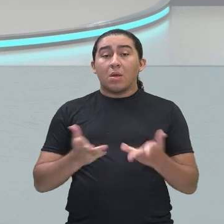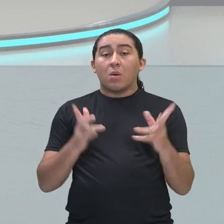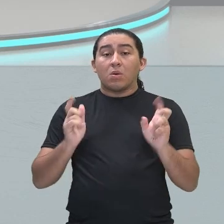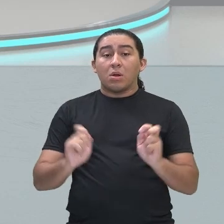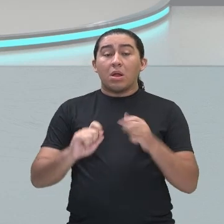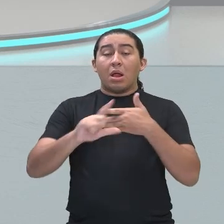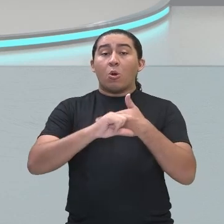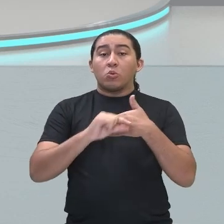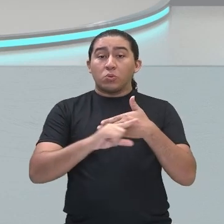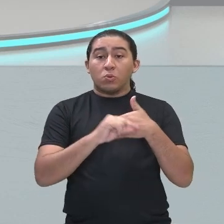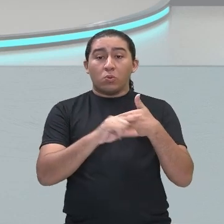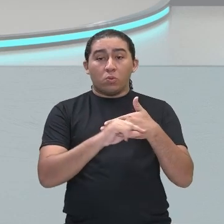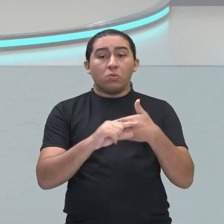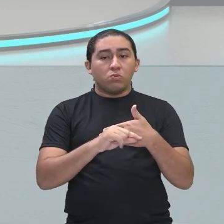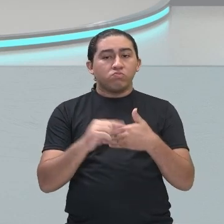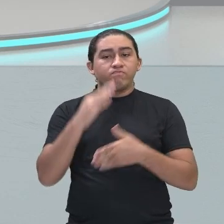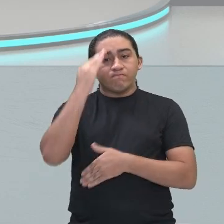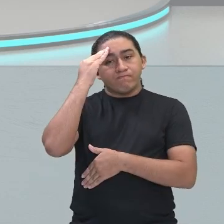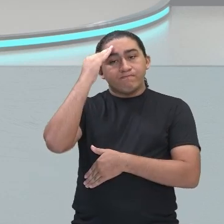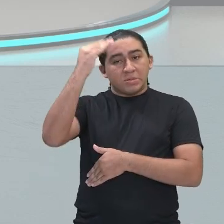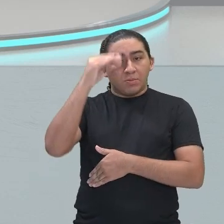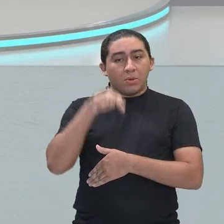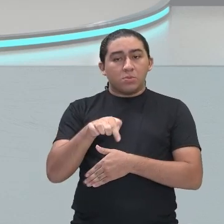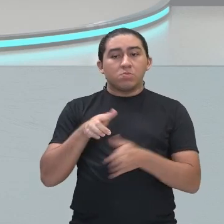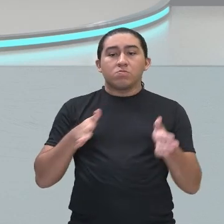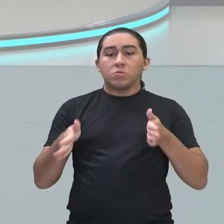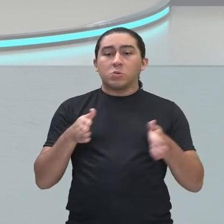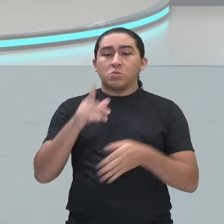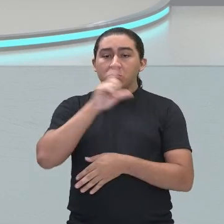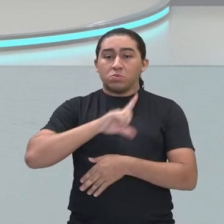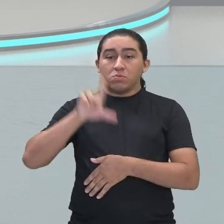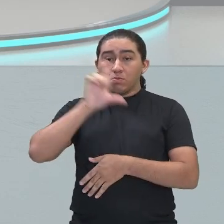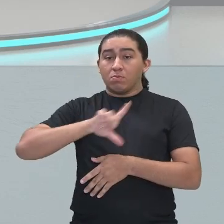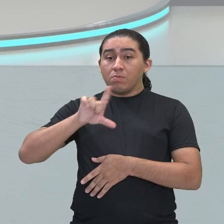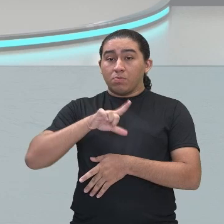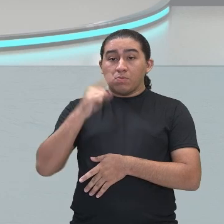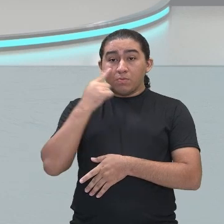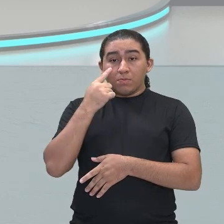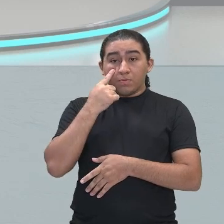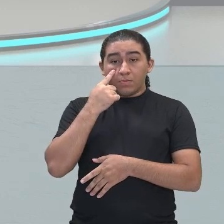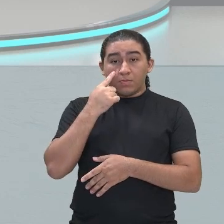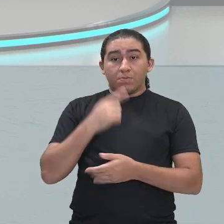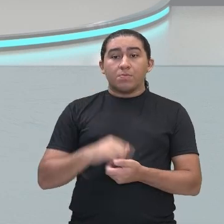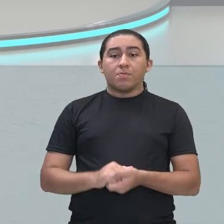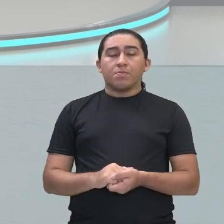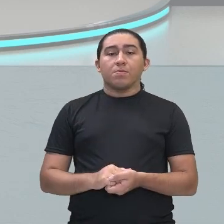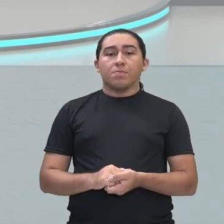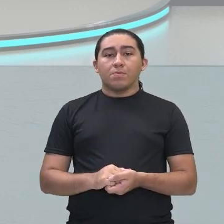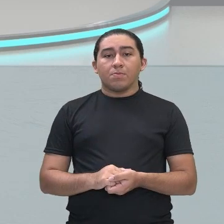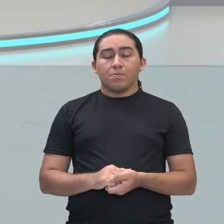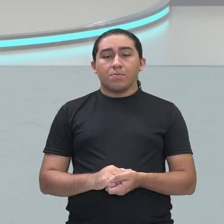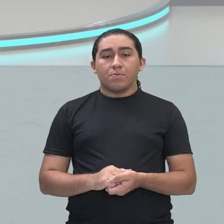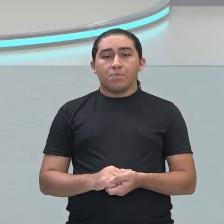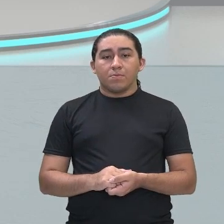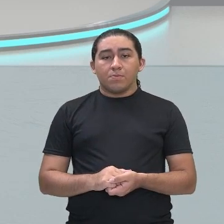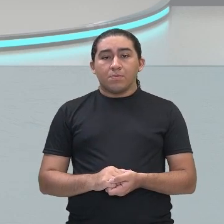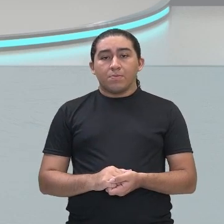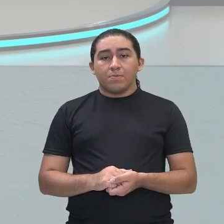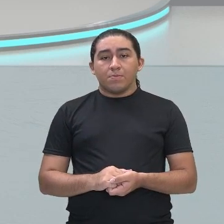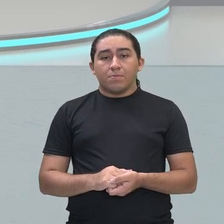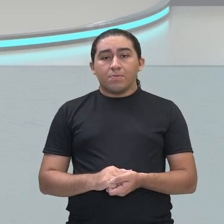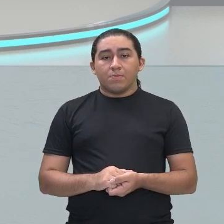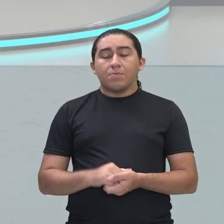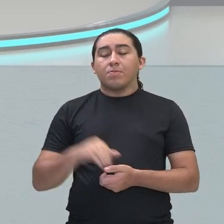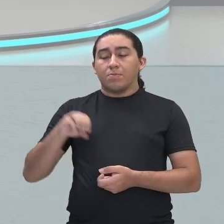autores. Os principais autores. Do arcadismo português foram. Vamos ver.